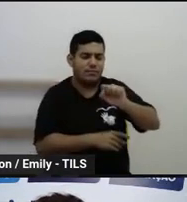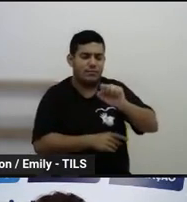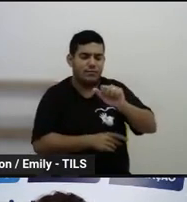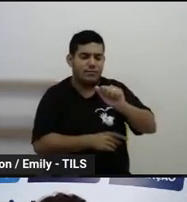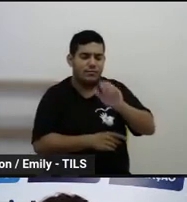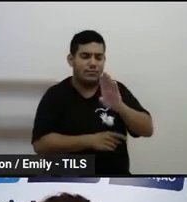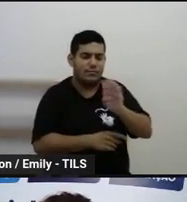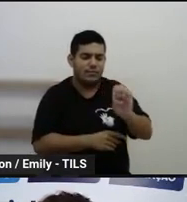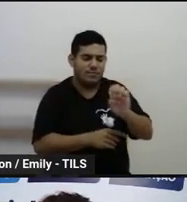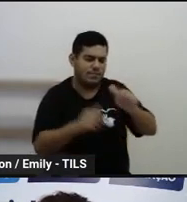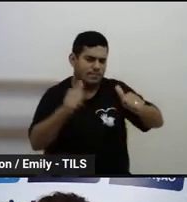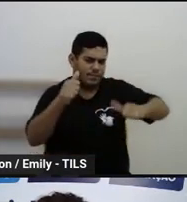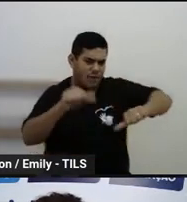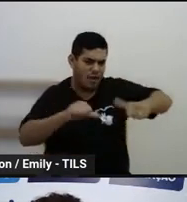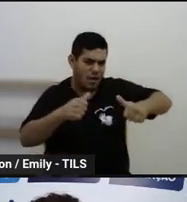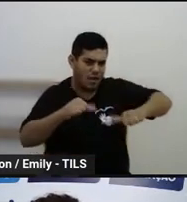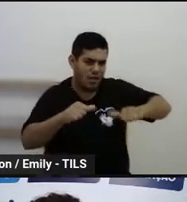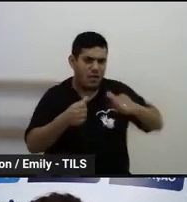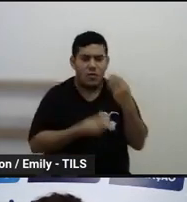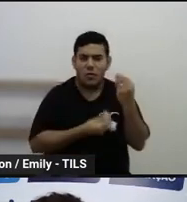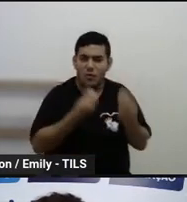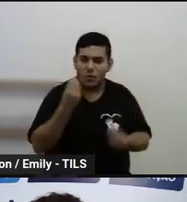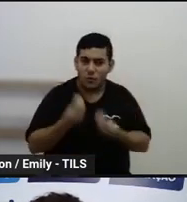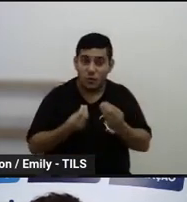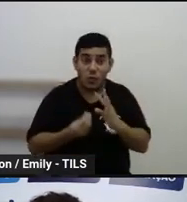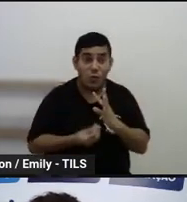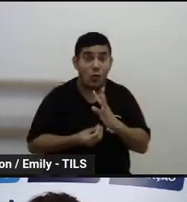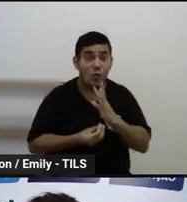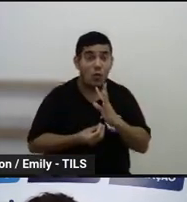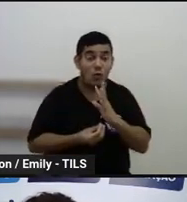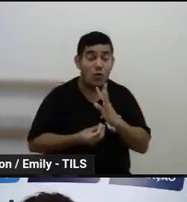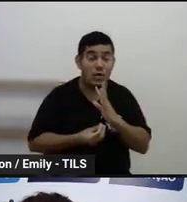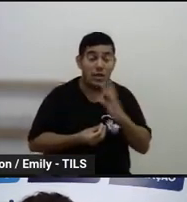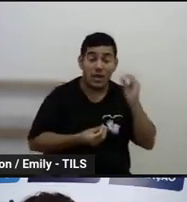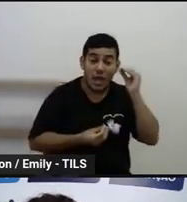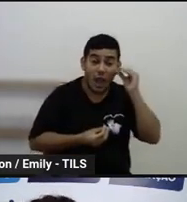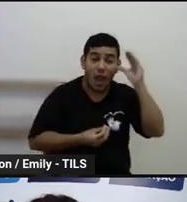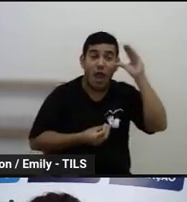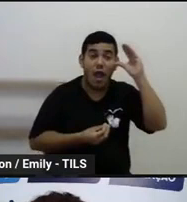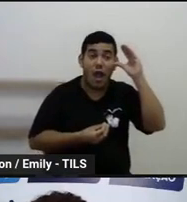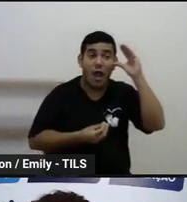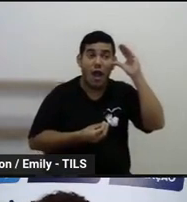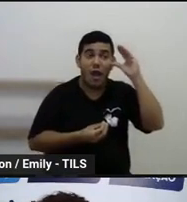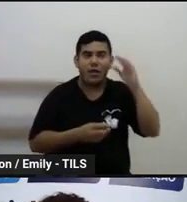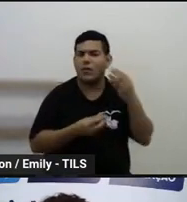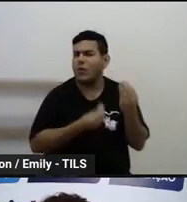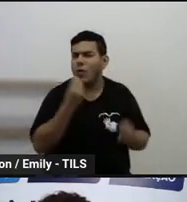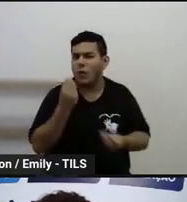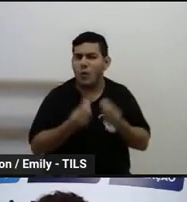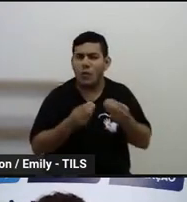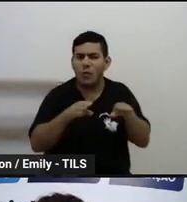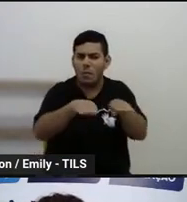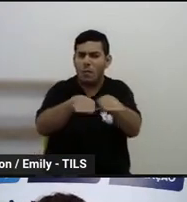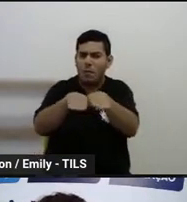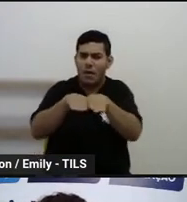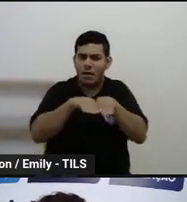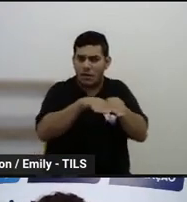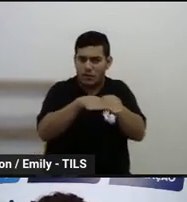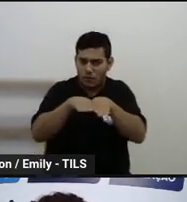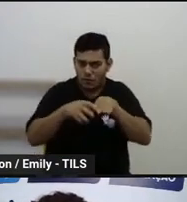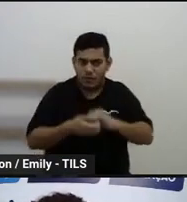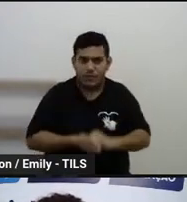feito, a gente consegue conhecer alguns padrões de desempenho. O que são esses padrões de desempenho?